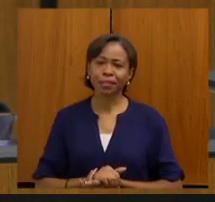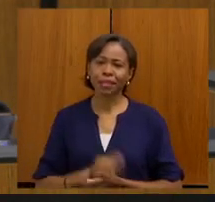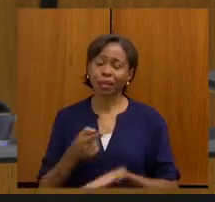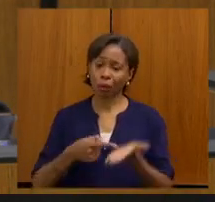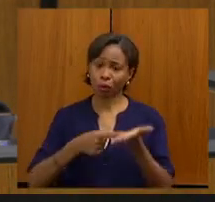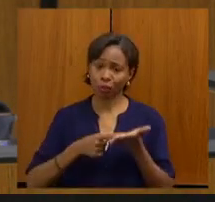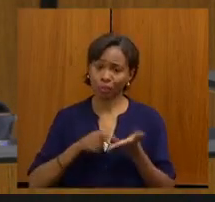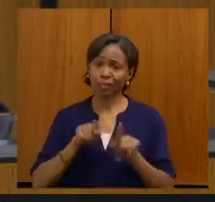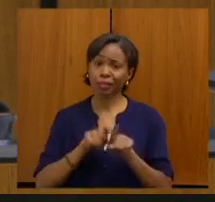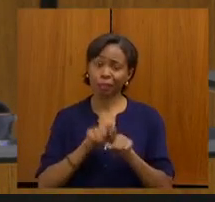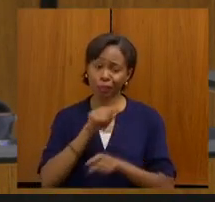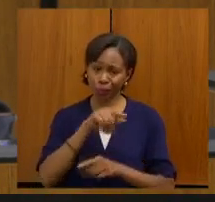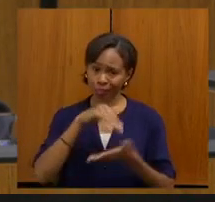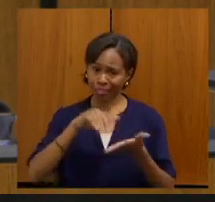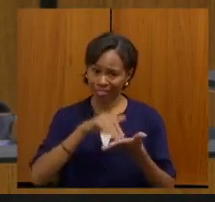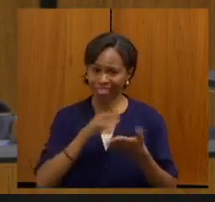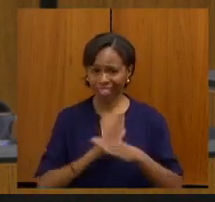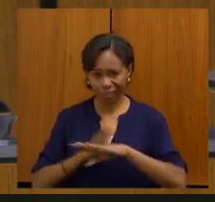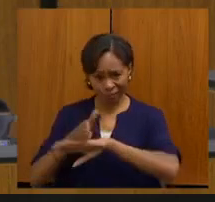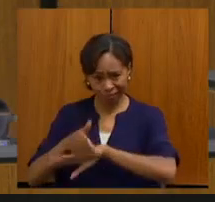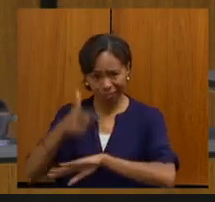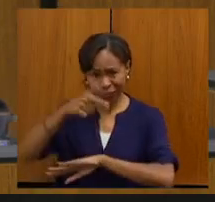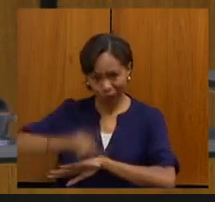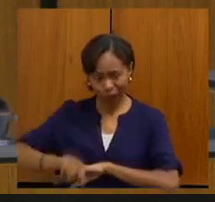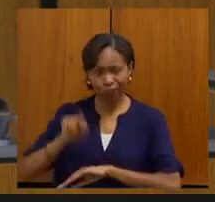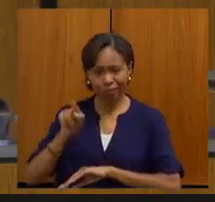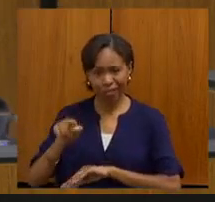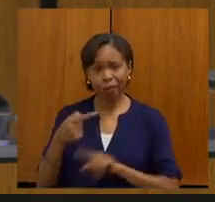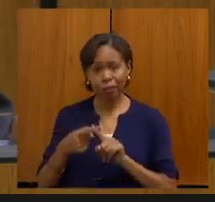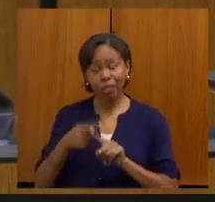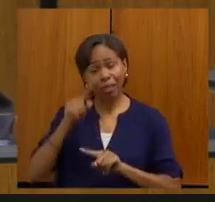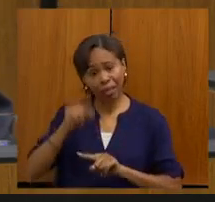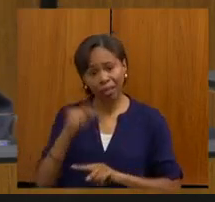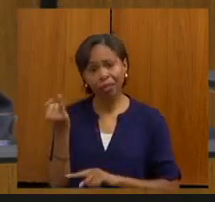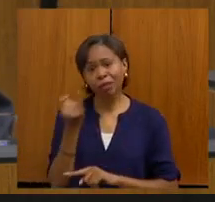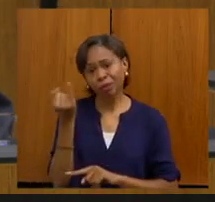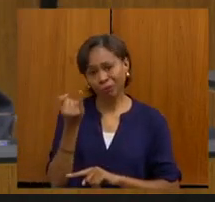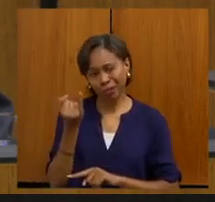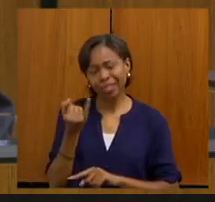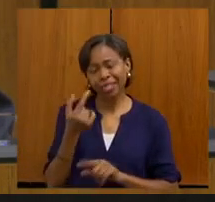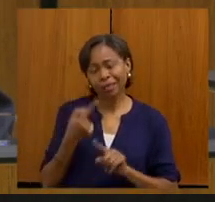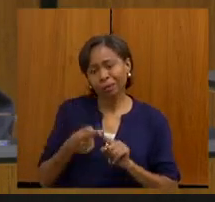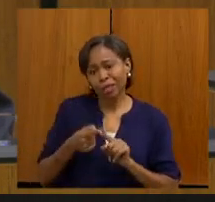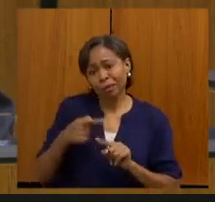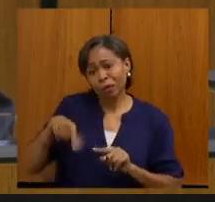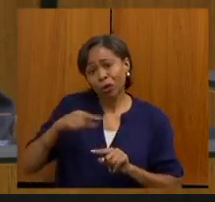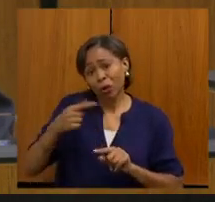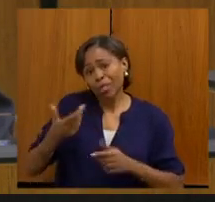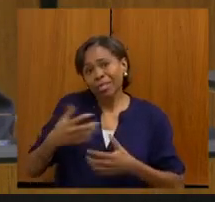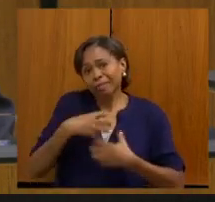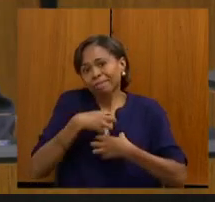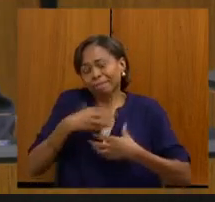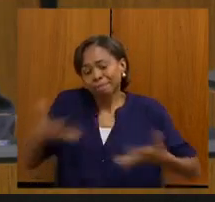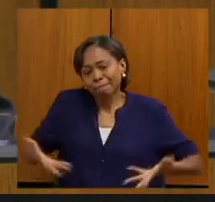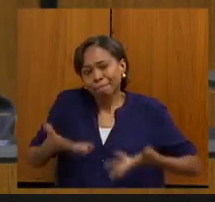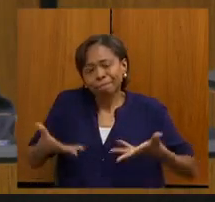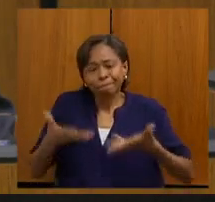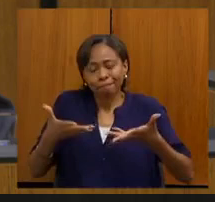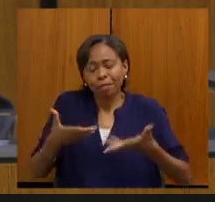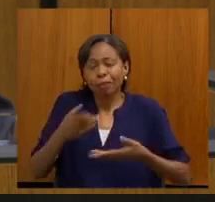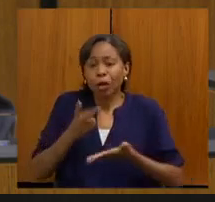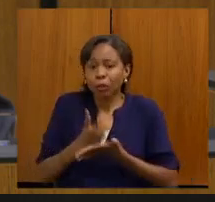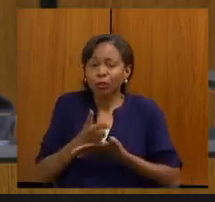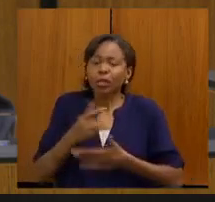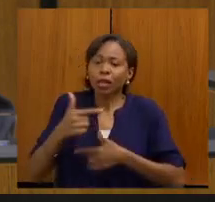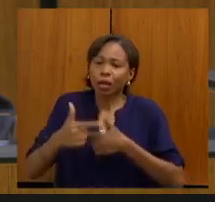estar mais uma vez presente, pelo menos por alguns momentos, porque vai ser importante para nos dar estímulo, não é, Ana Maria? Para seguir